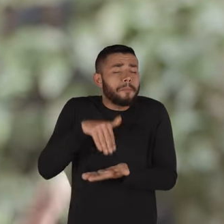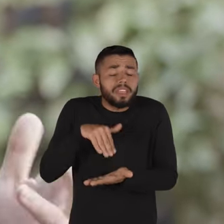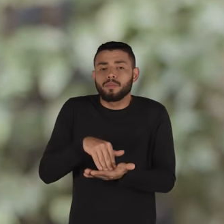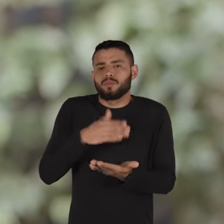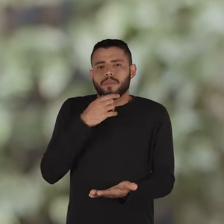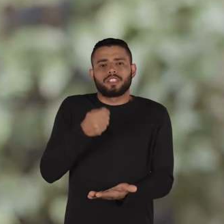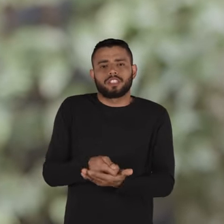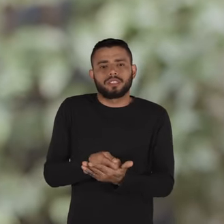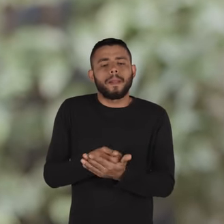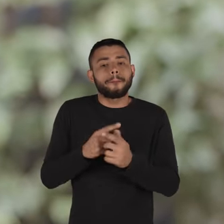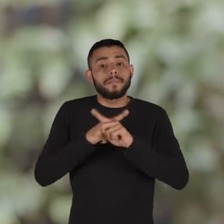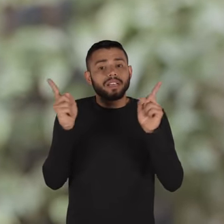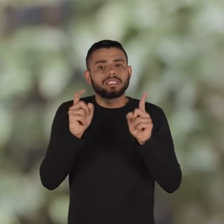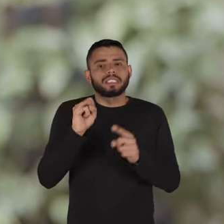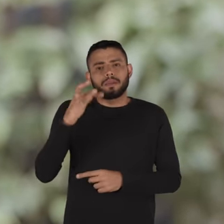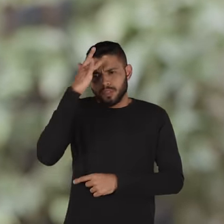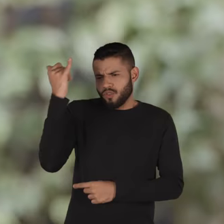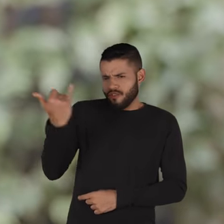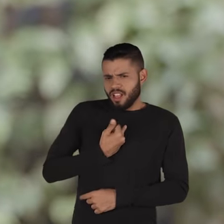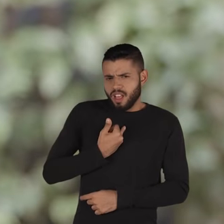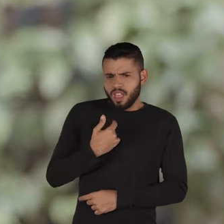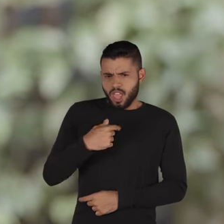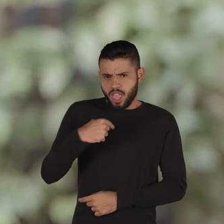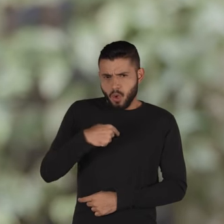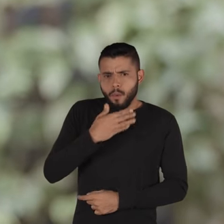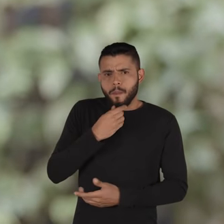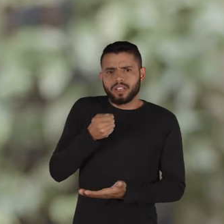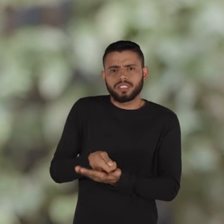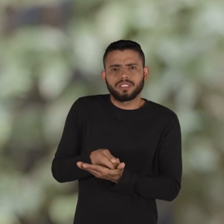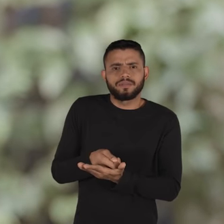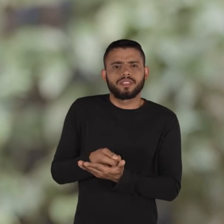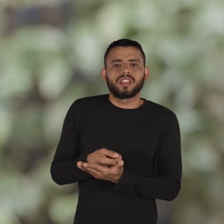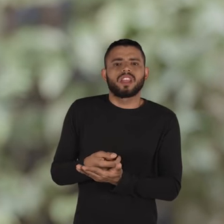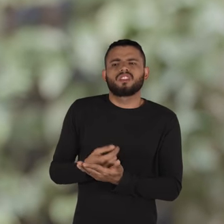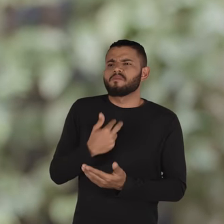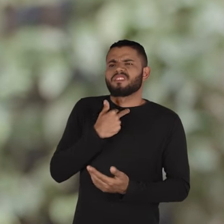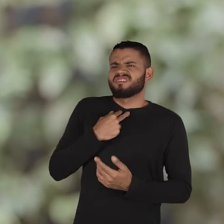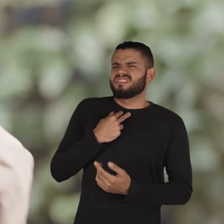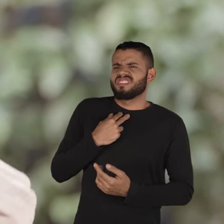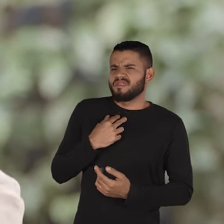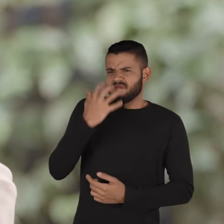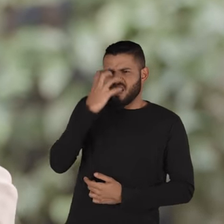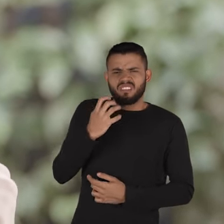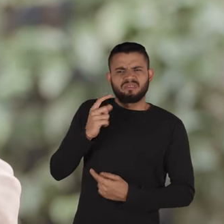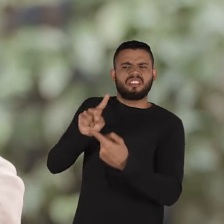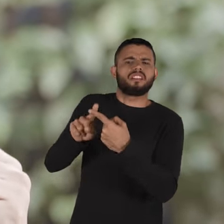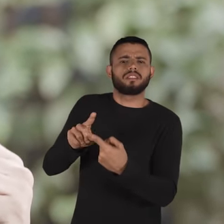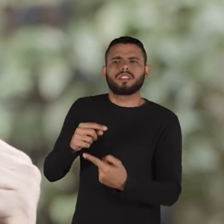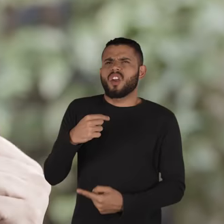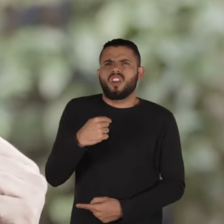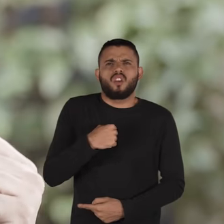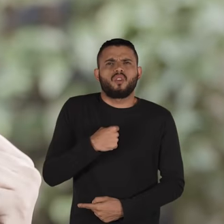machista que eu consigo só que quando alguém me falar que eu sou machista eu não preciso estar com duas pedras na mão e pensando